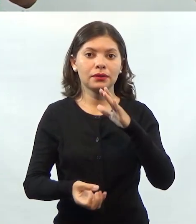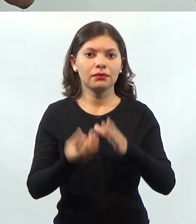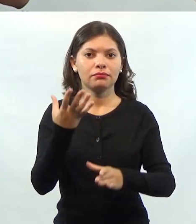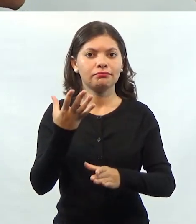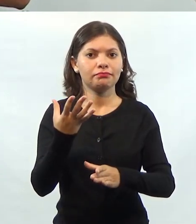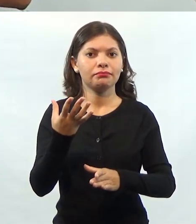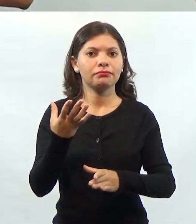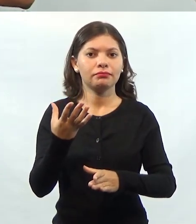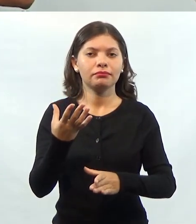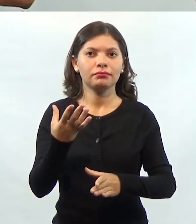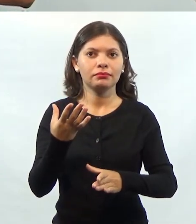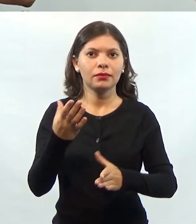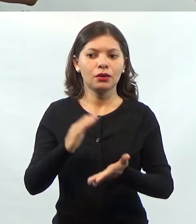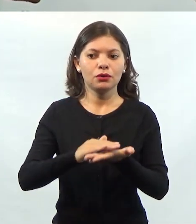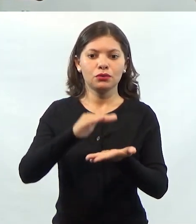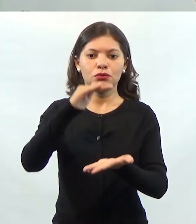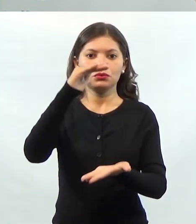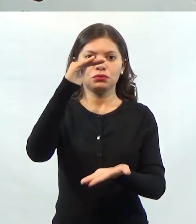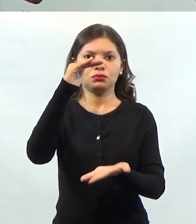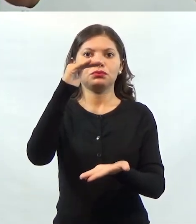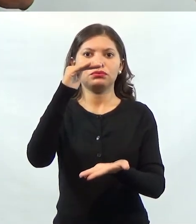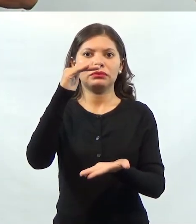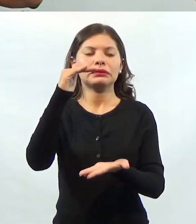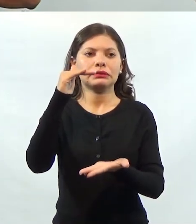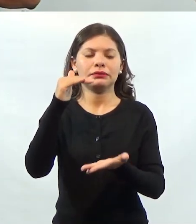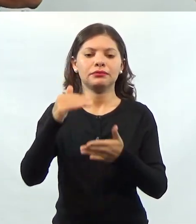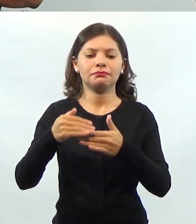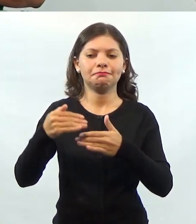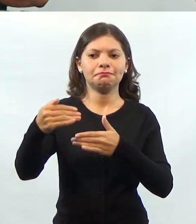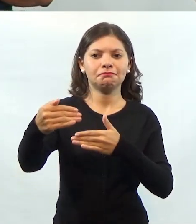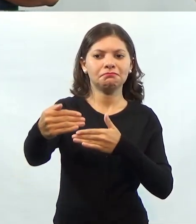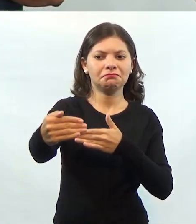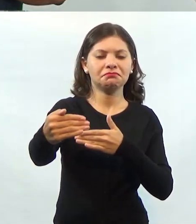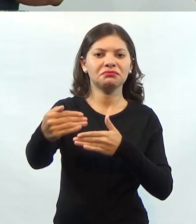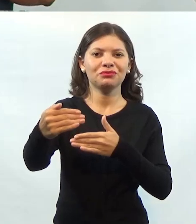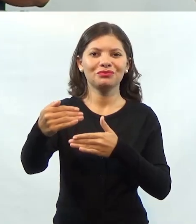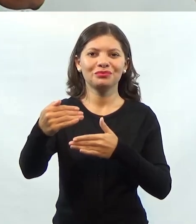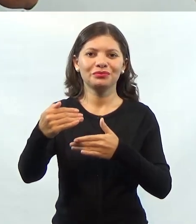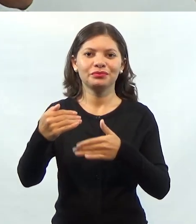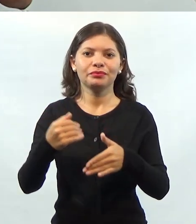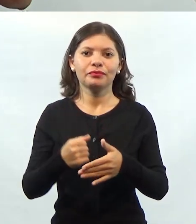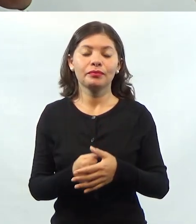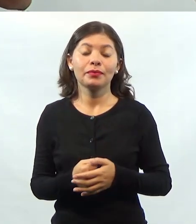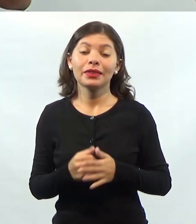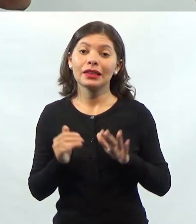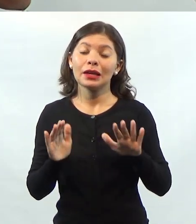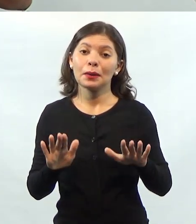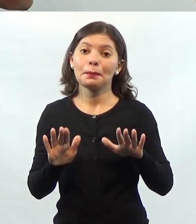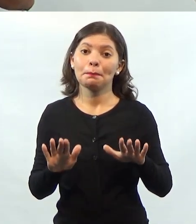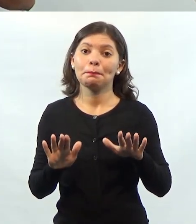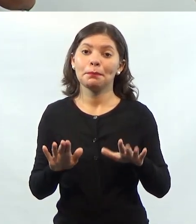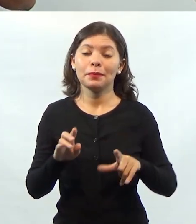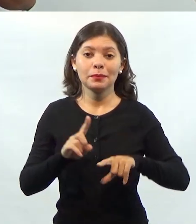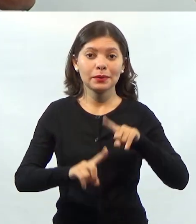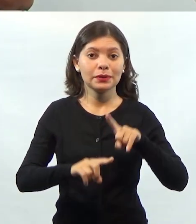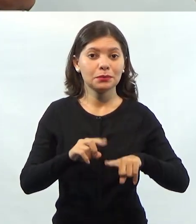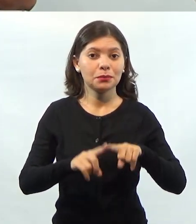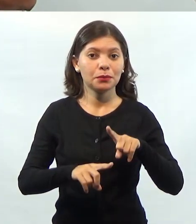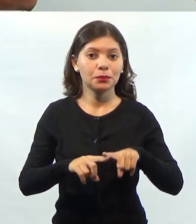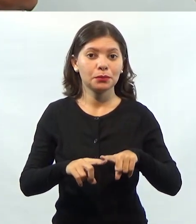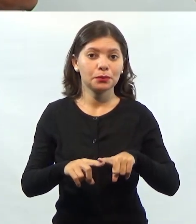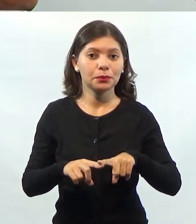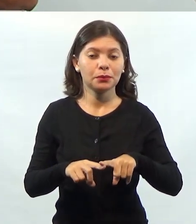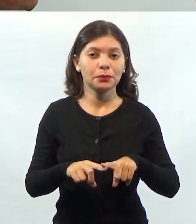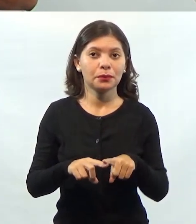ela acredita que esse produto tem um potencial enorme de crescer no mercado, mas esse